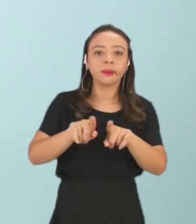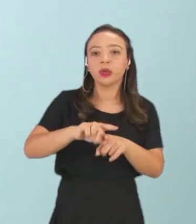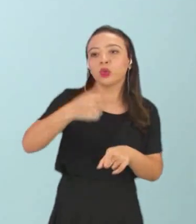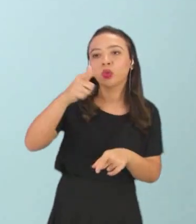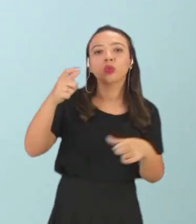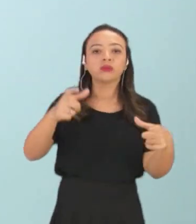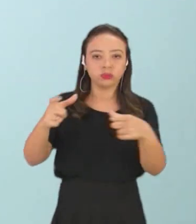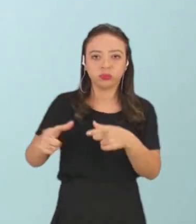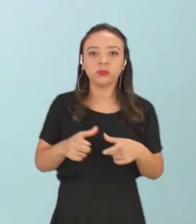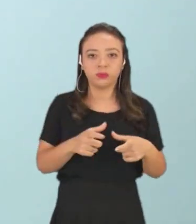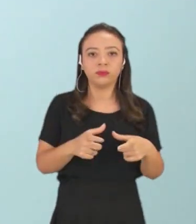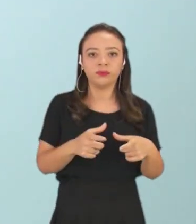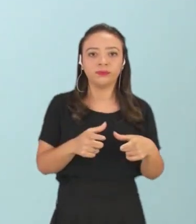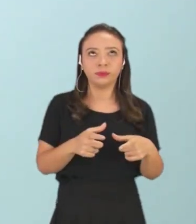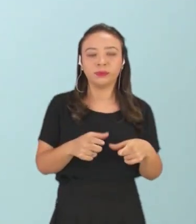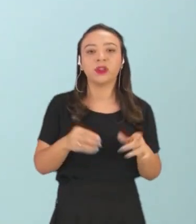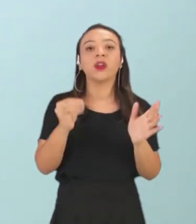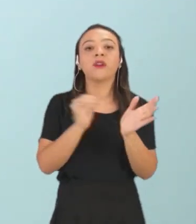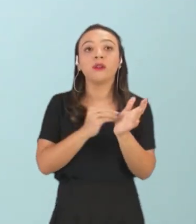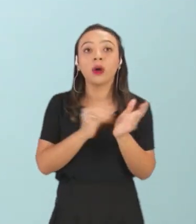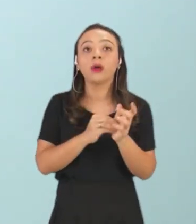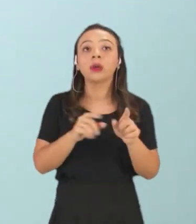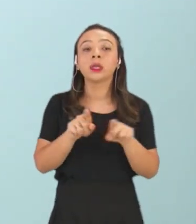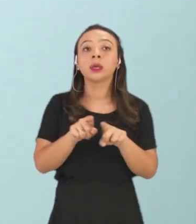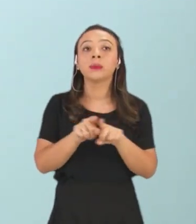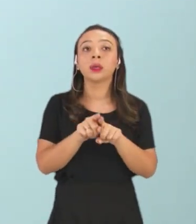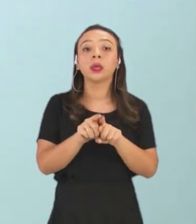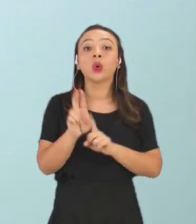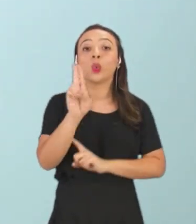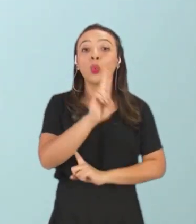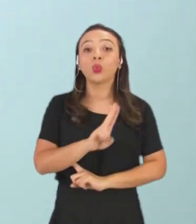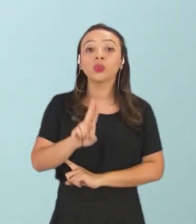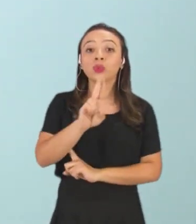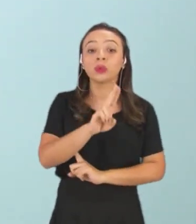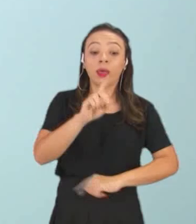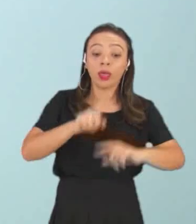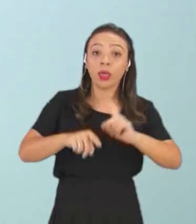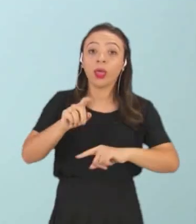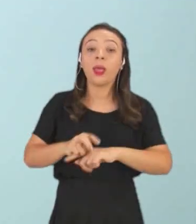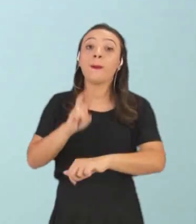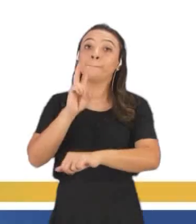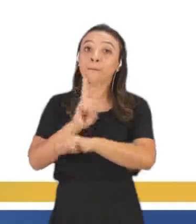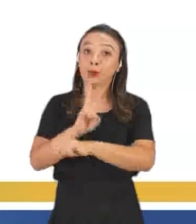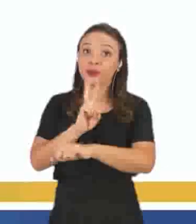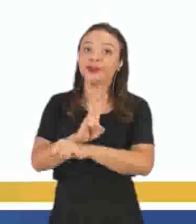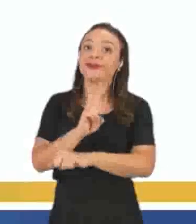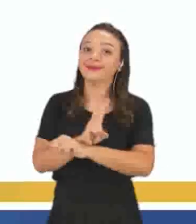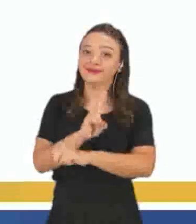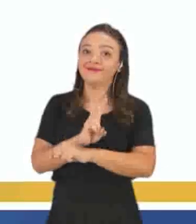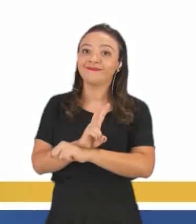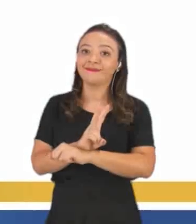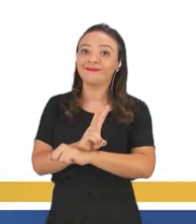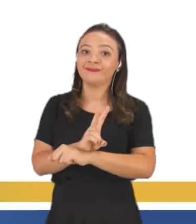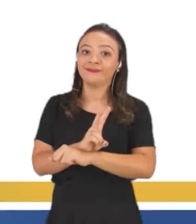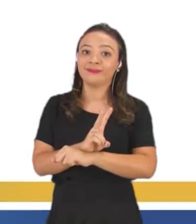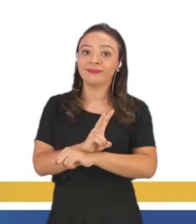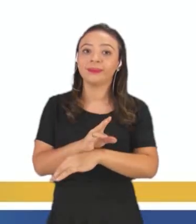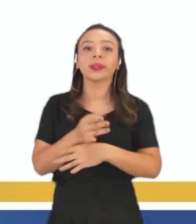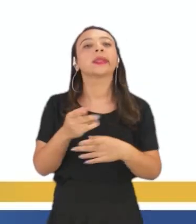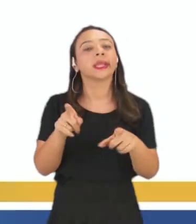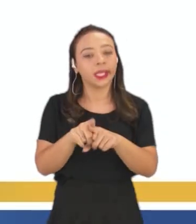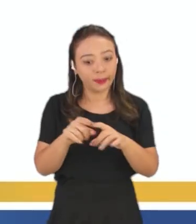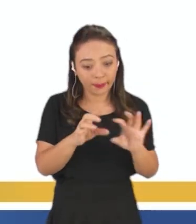lugares. Falta de utilização de equipamento de proteção, que aí também está relacionado à falta de